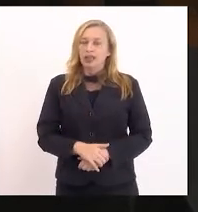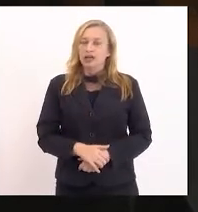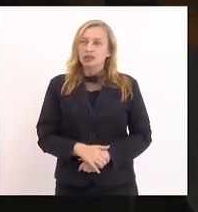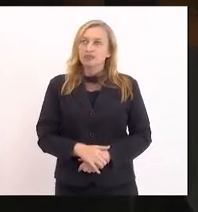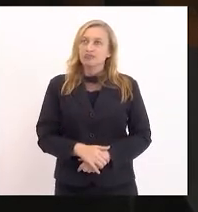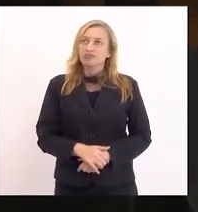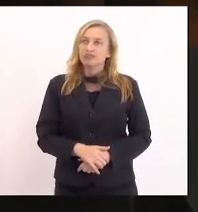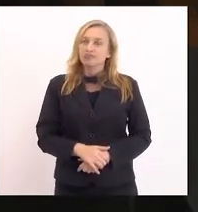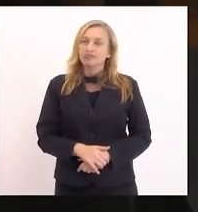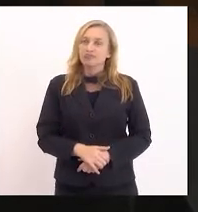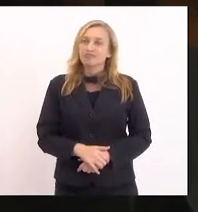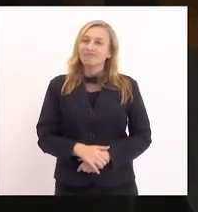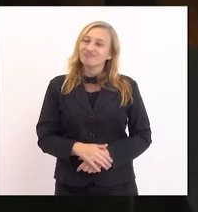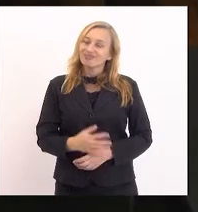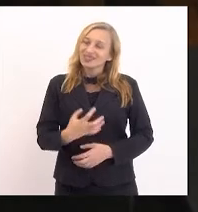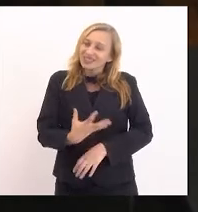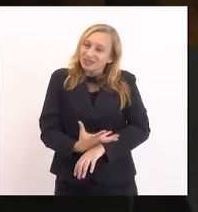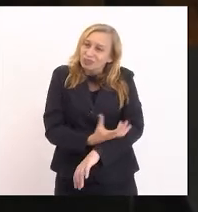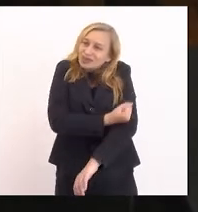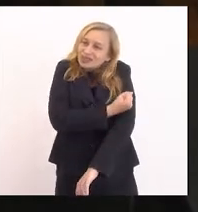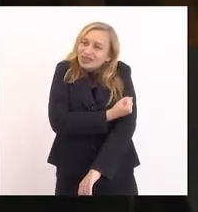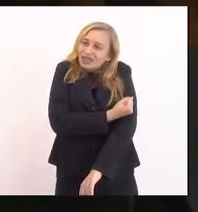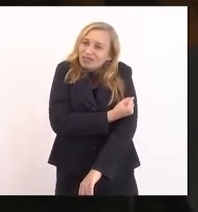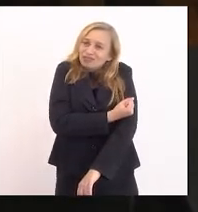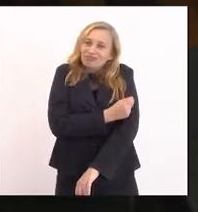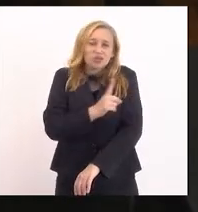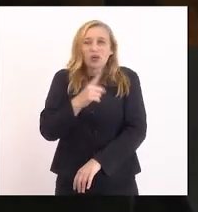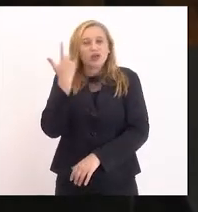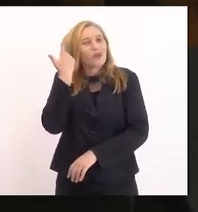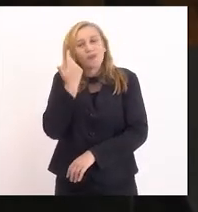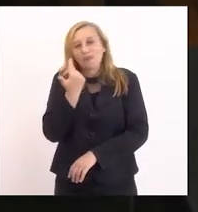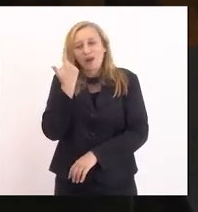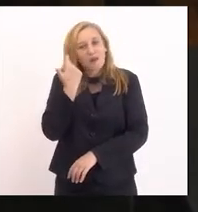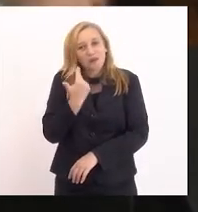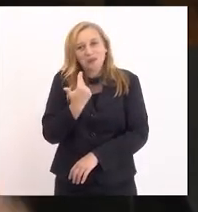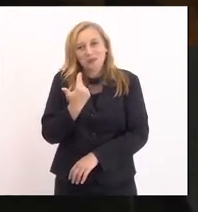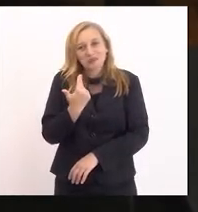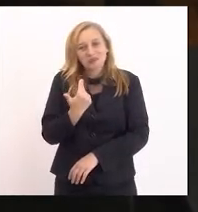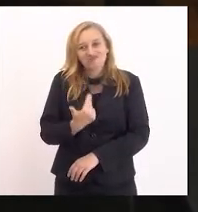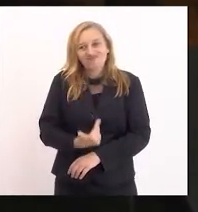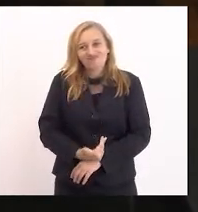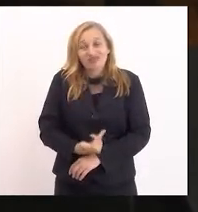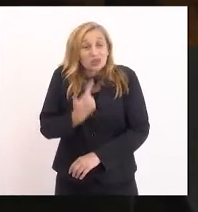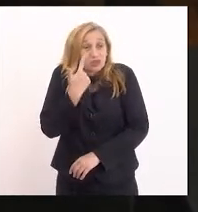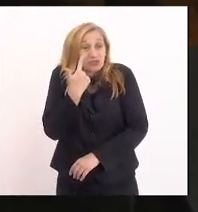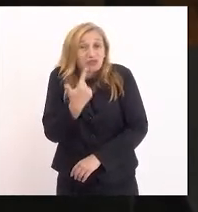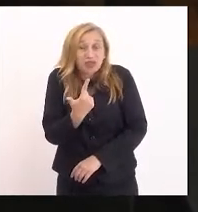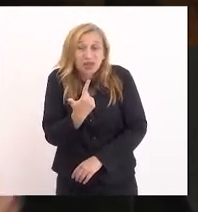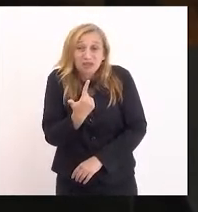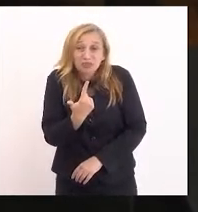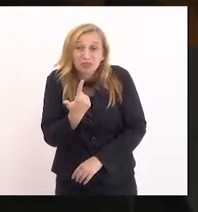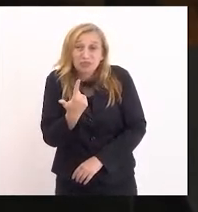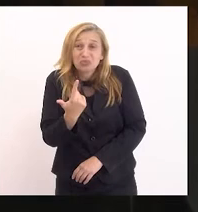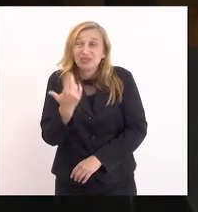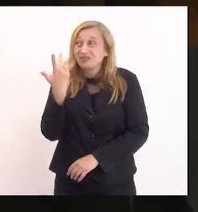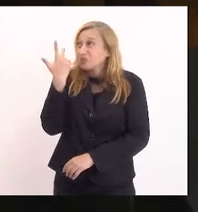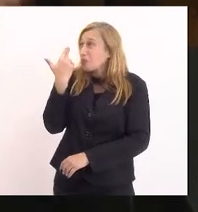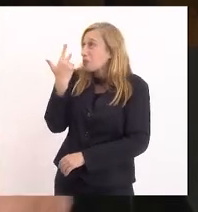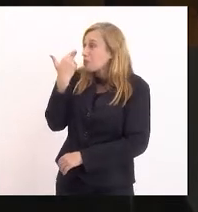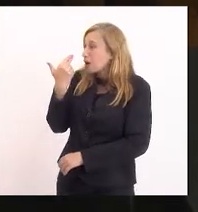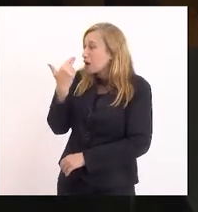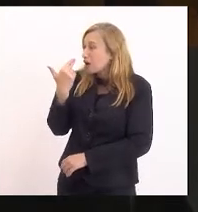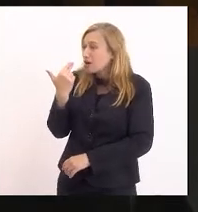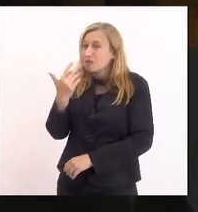na emoção do que na razão, mas não é normal, não é trivial que a gente assista com naturalidade, com